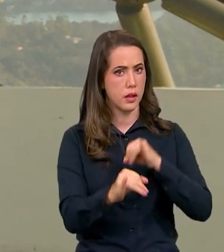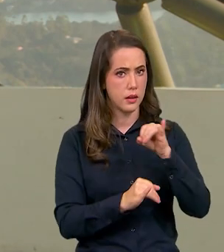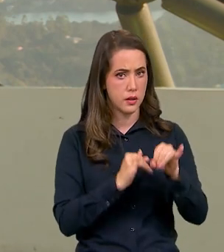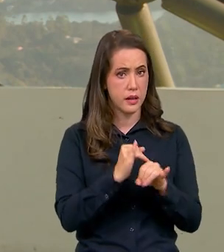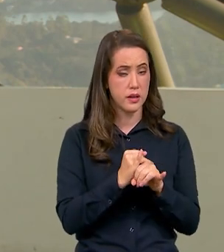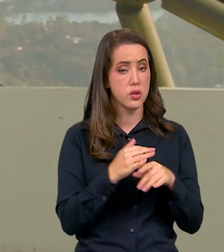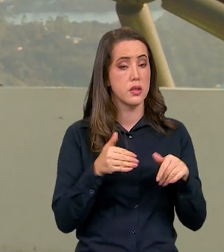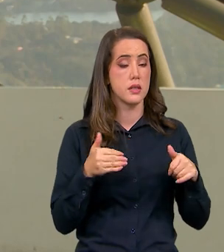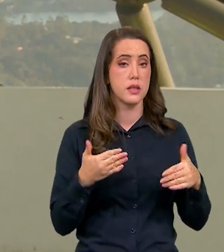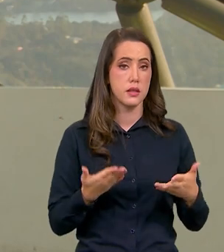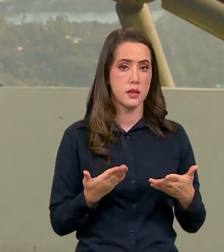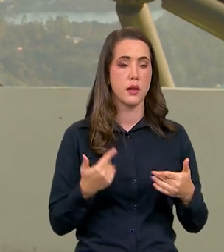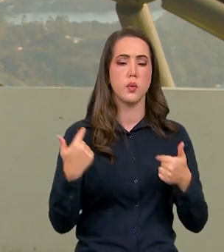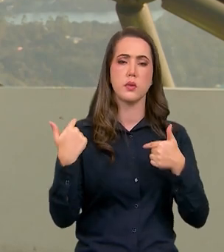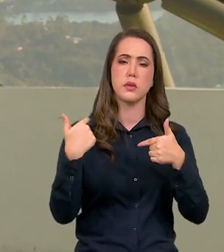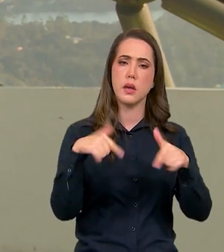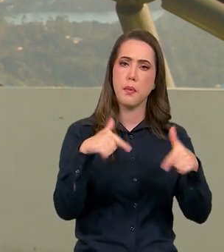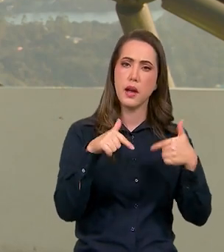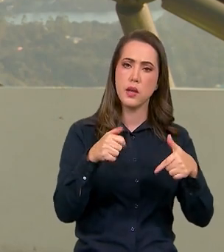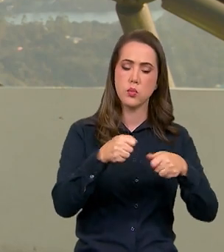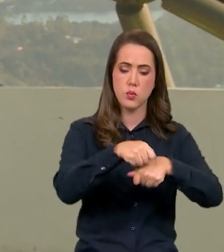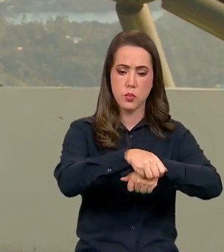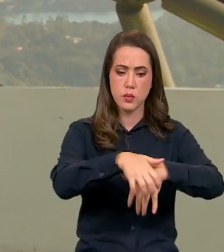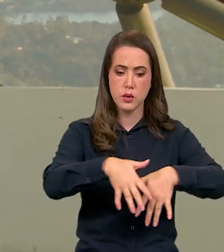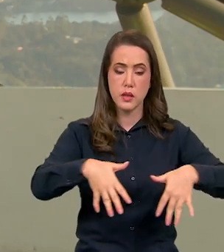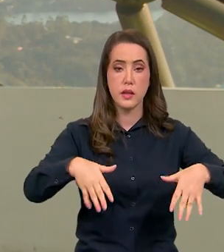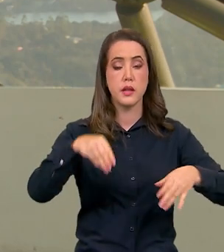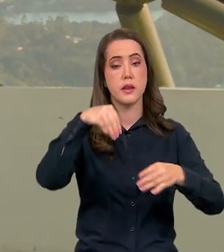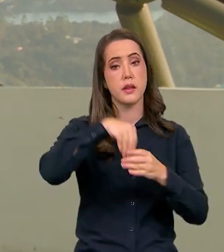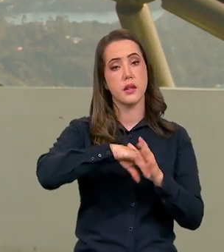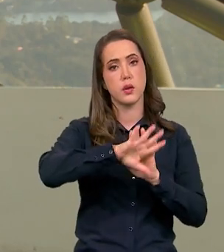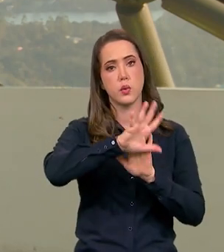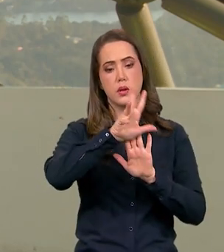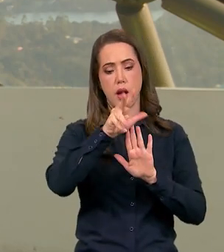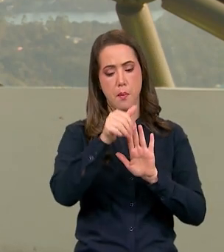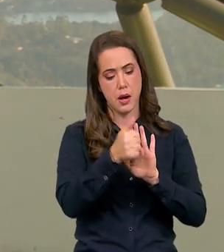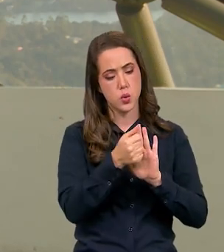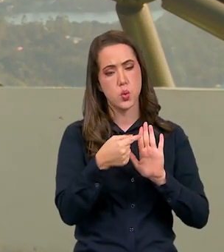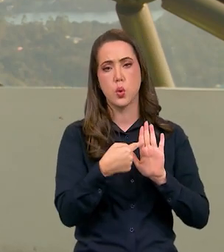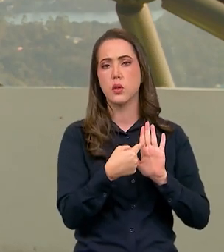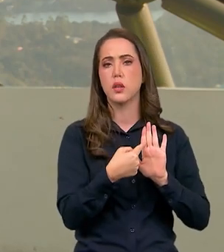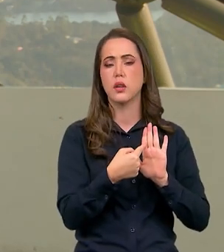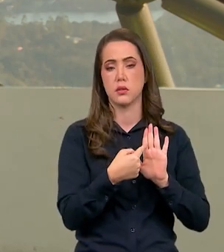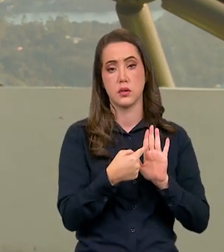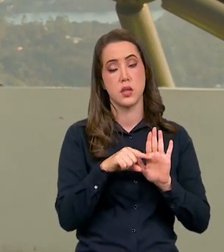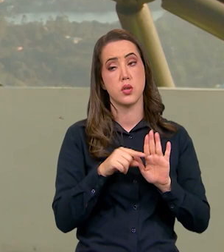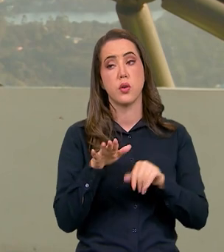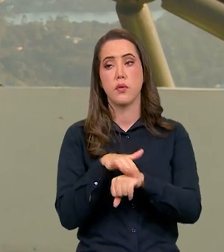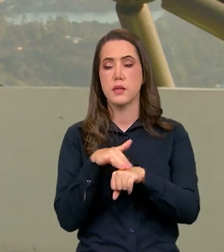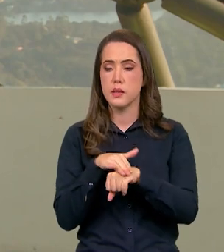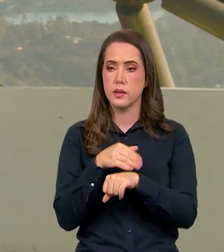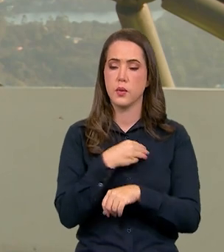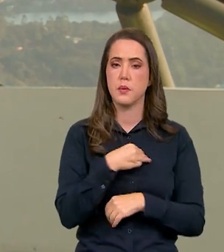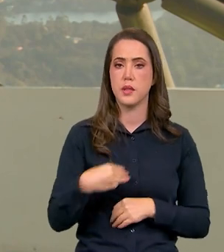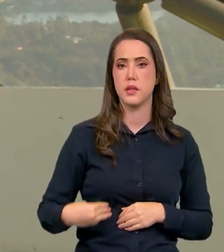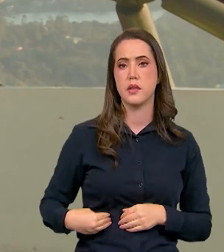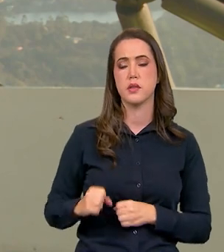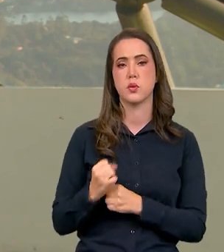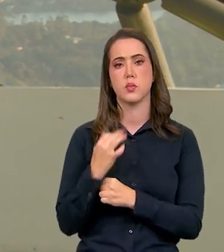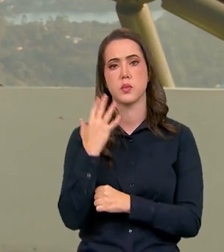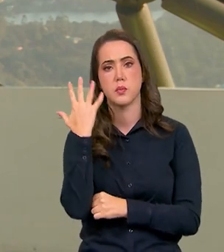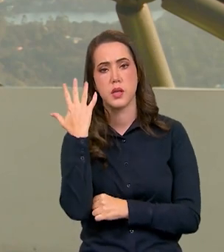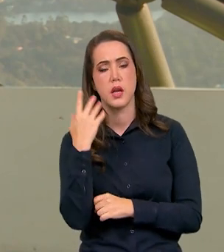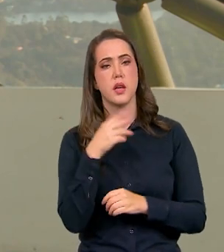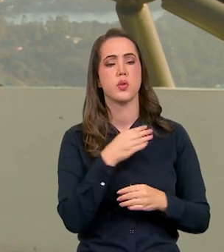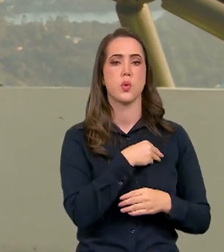atuando de forma transversal na região da Amazônia. Tenho conversado com a ministra do meio ambiente e dos povos indígenas para que a gente